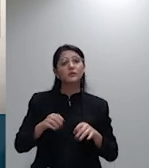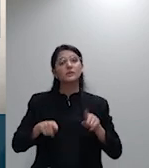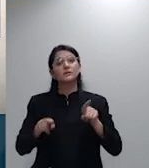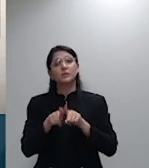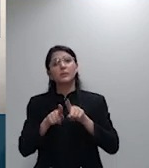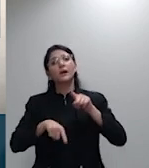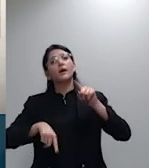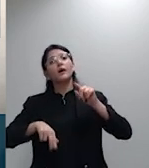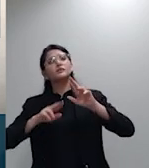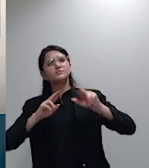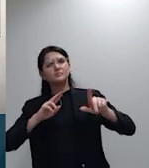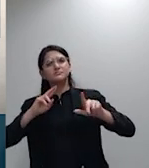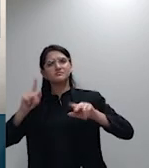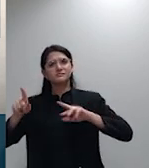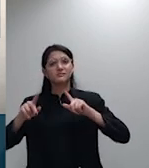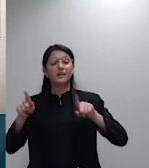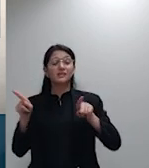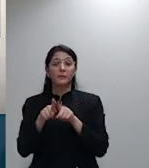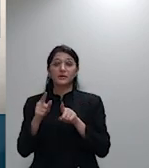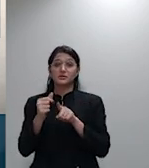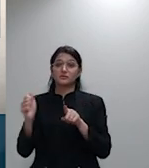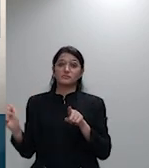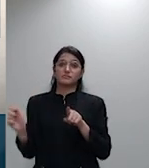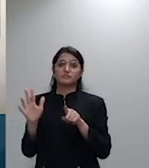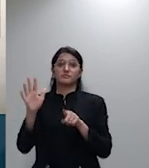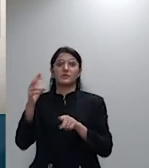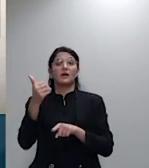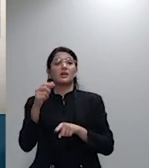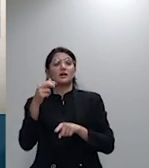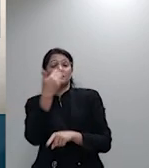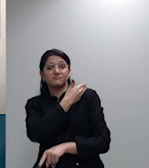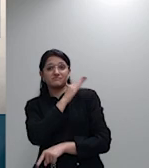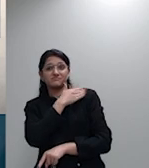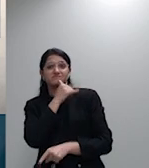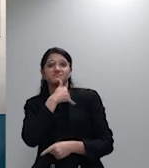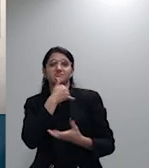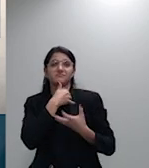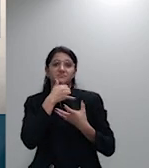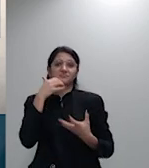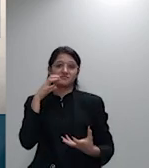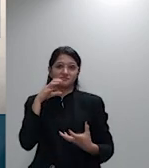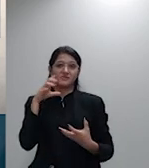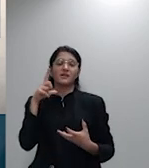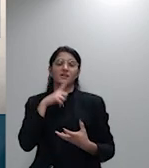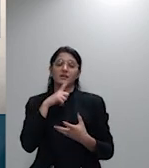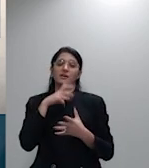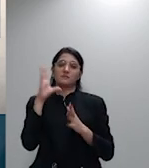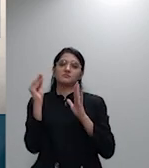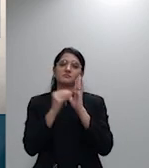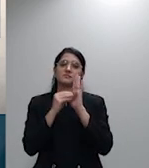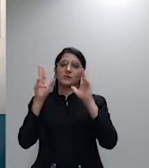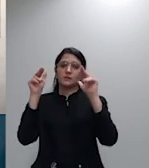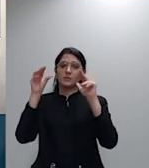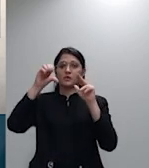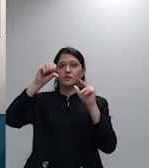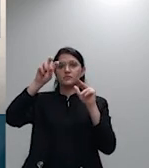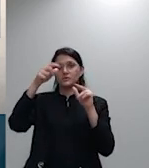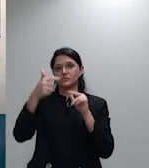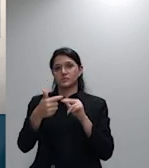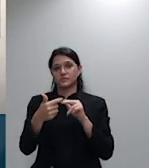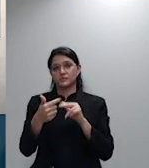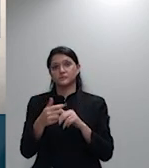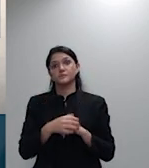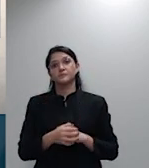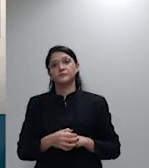discriminação ao idoso previstos no enunciado do tema 952 pelo setor das operadoras o setor